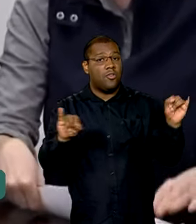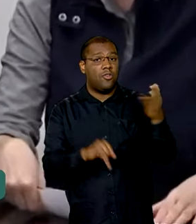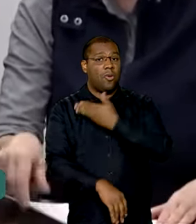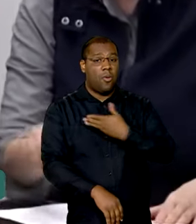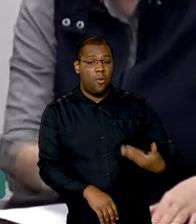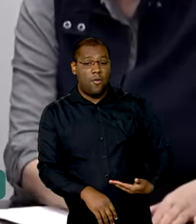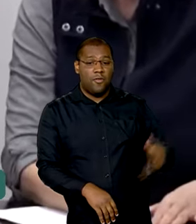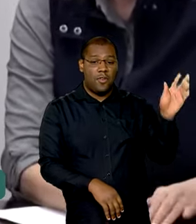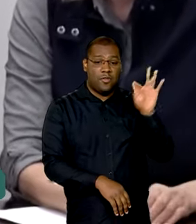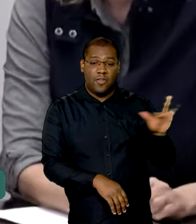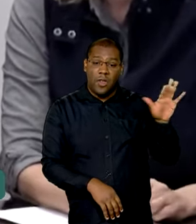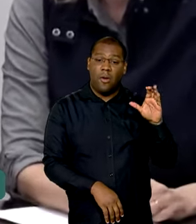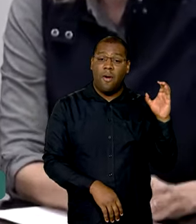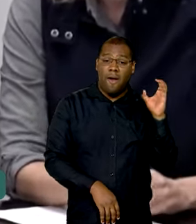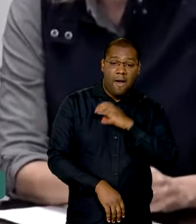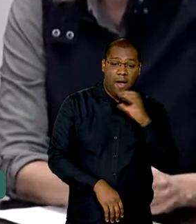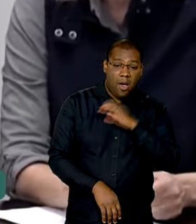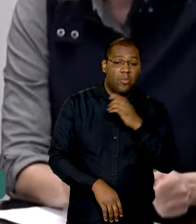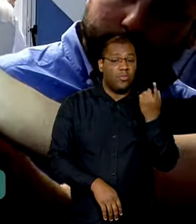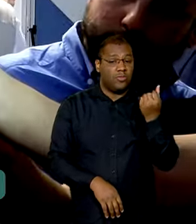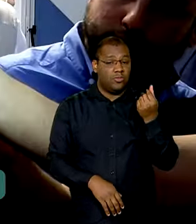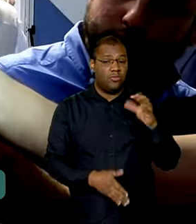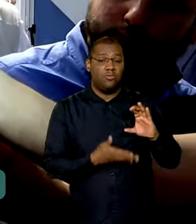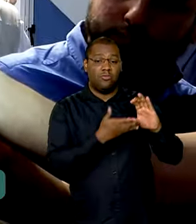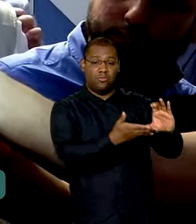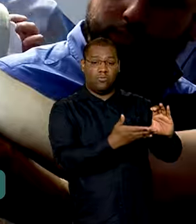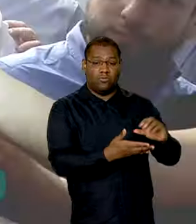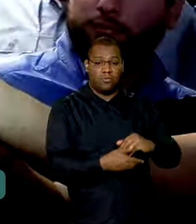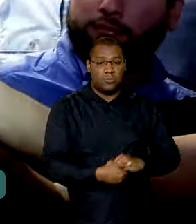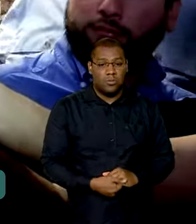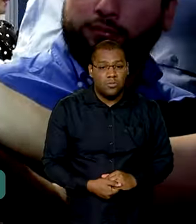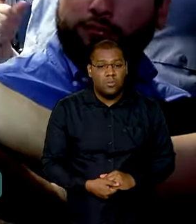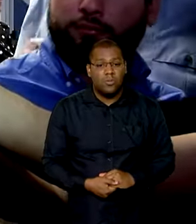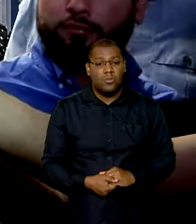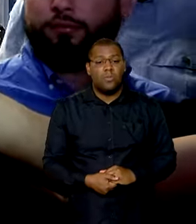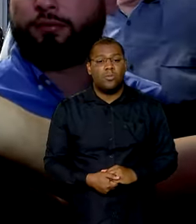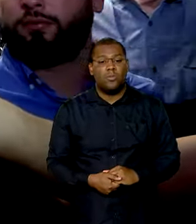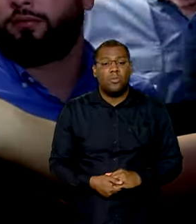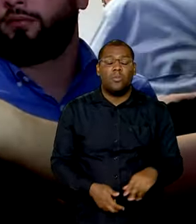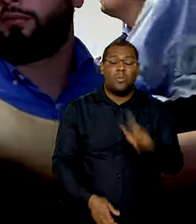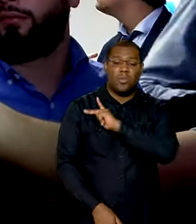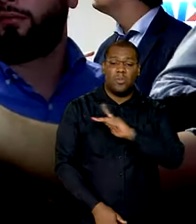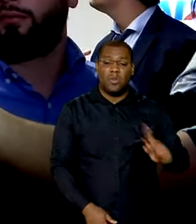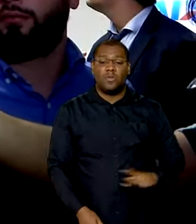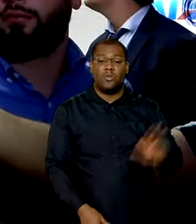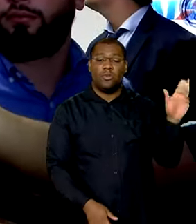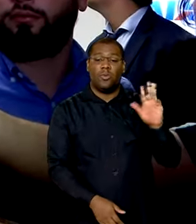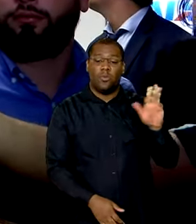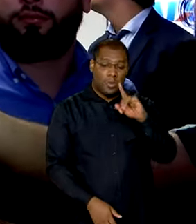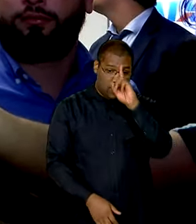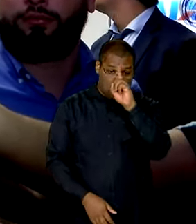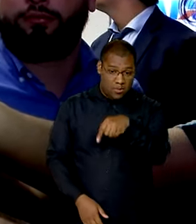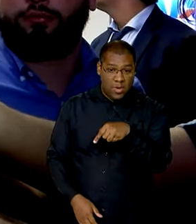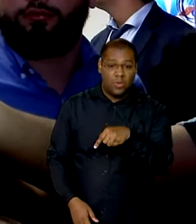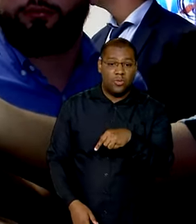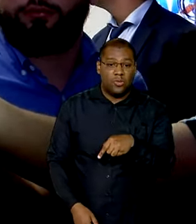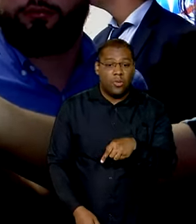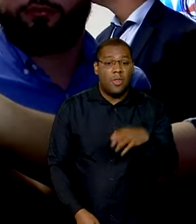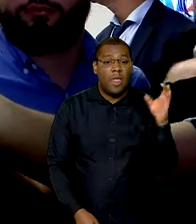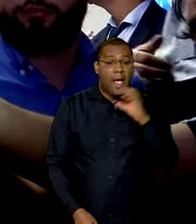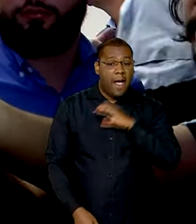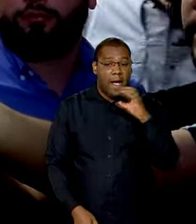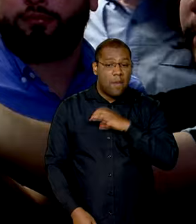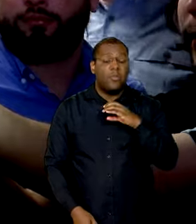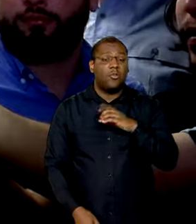liberação imediata destes recursos. Nós autorizamos, por determinação do presidente Lula, o pagamento de